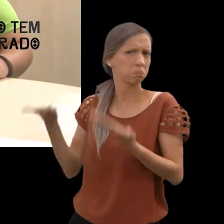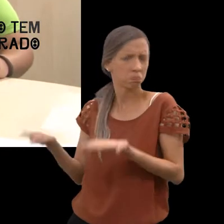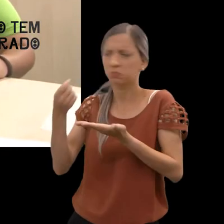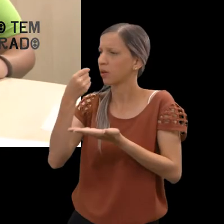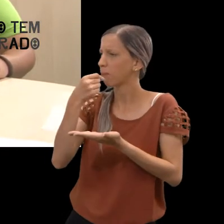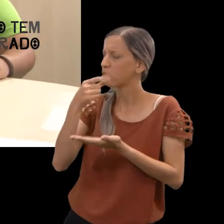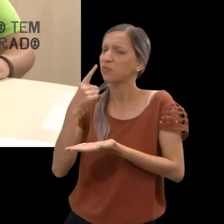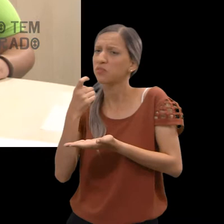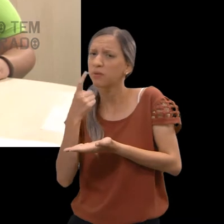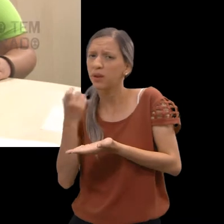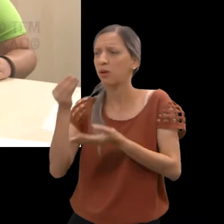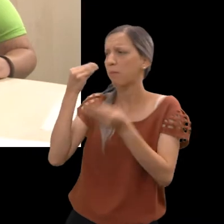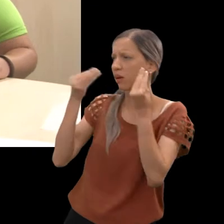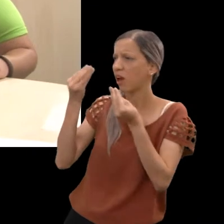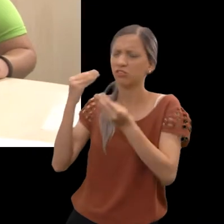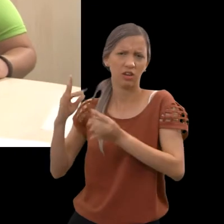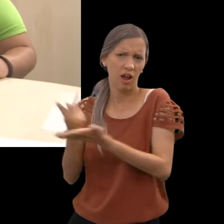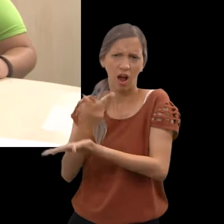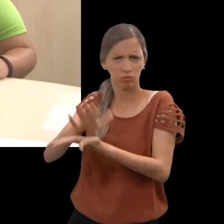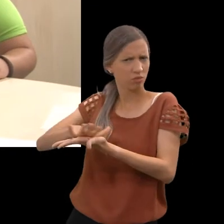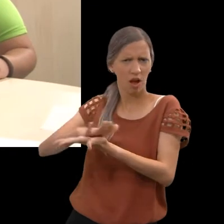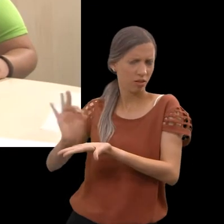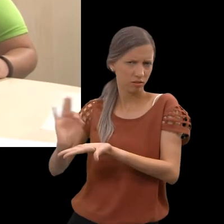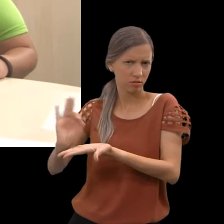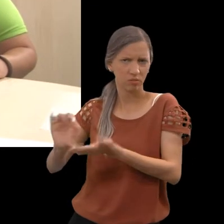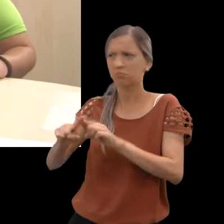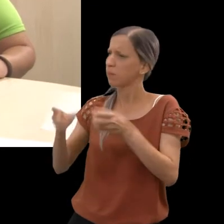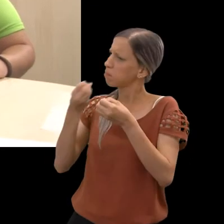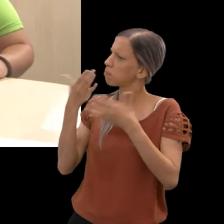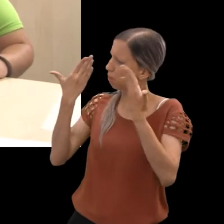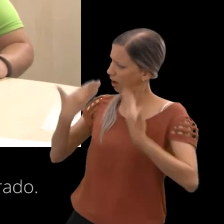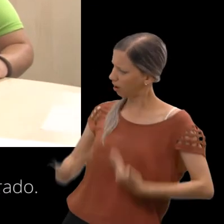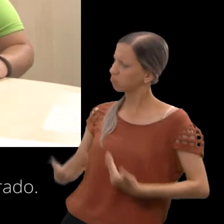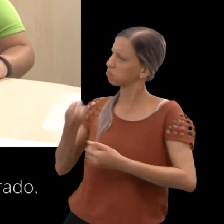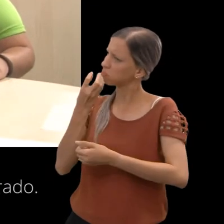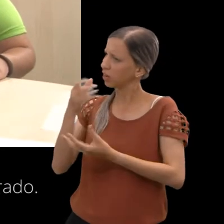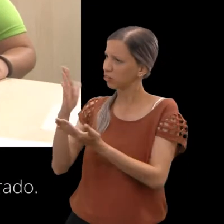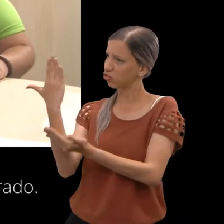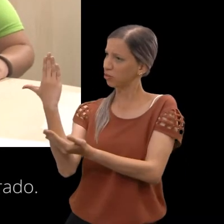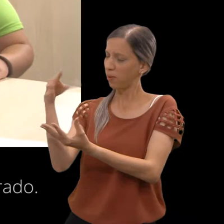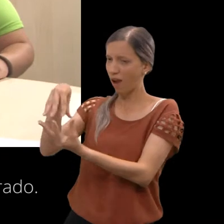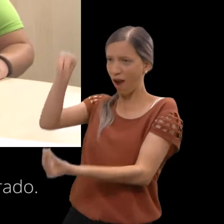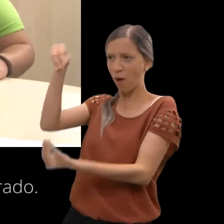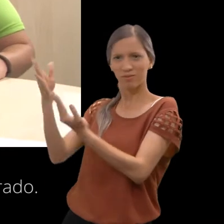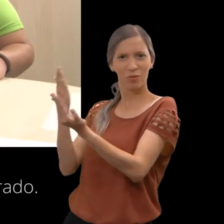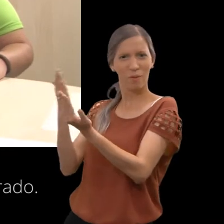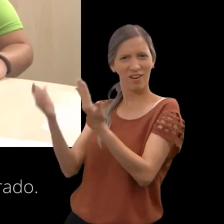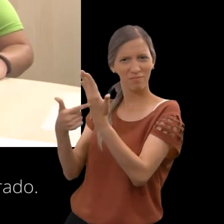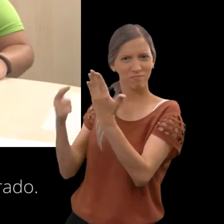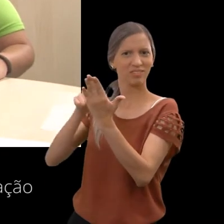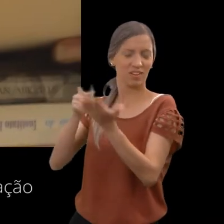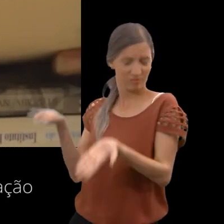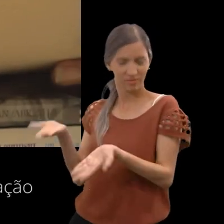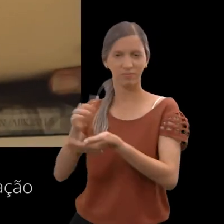você querer usar seu batom vermelho, você querer usar sua maquiagem, não tem nada errado. Se isso lhe fizer bem, se isso for o espelho da sua alma, se não for, aí